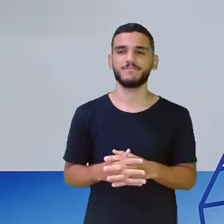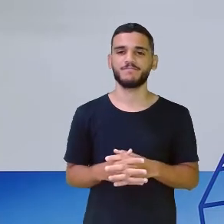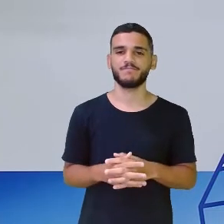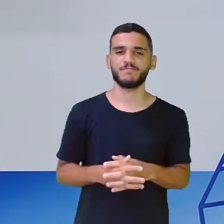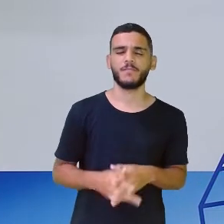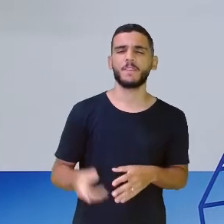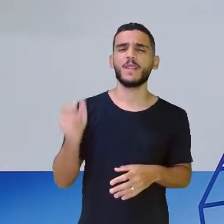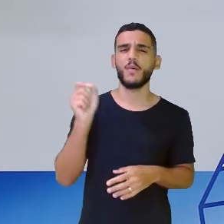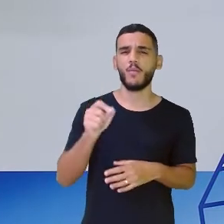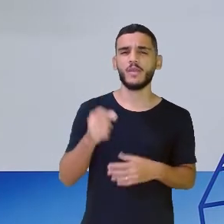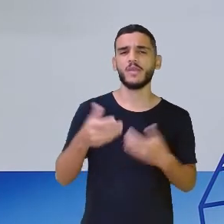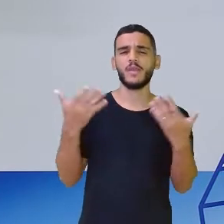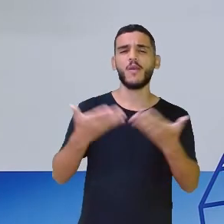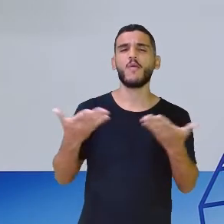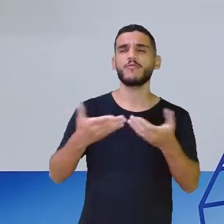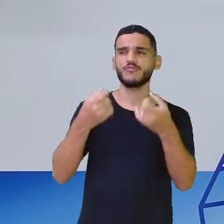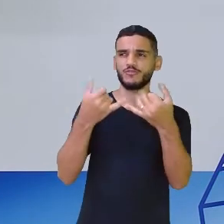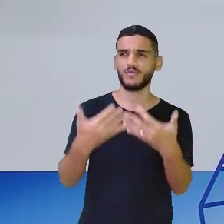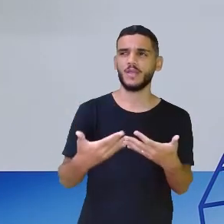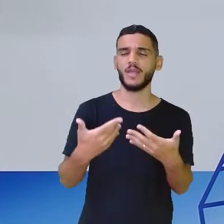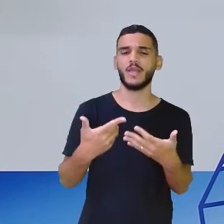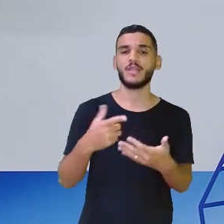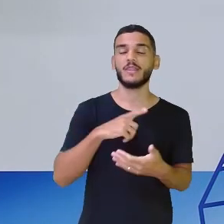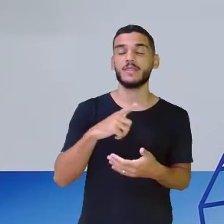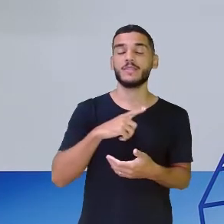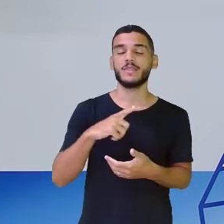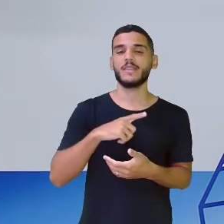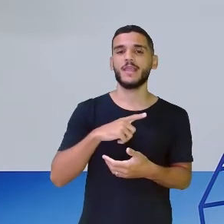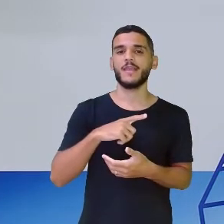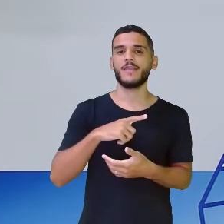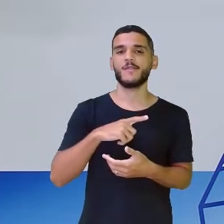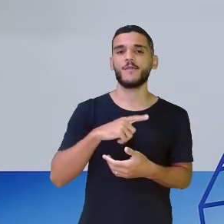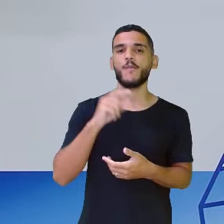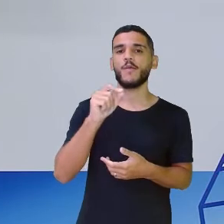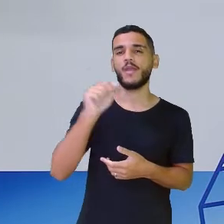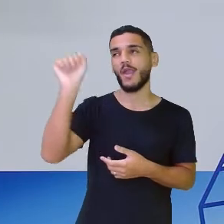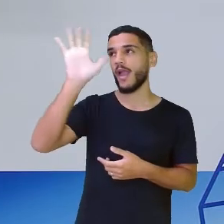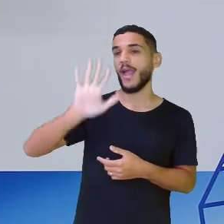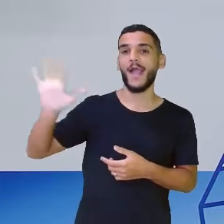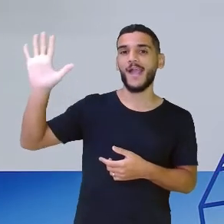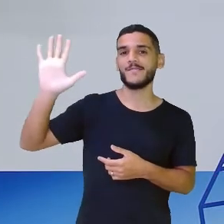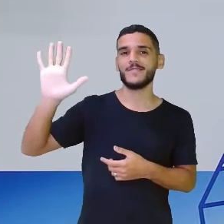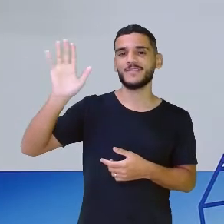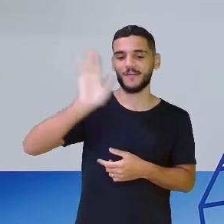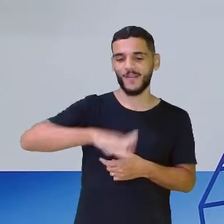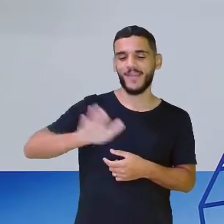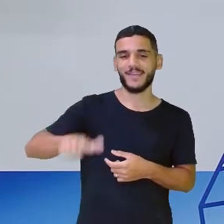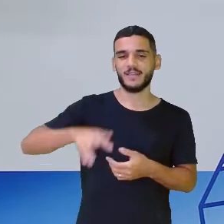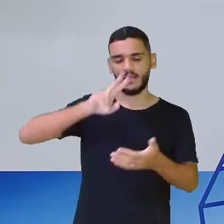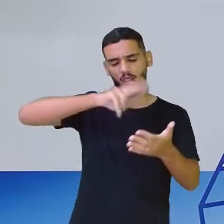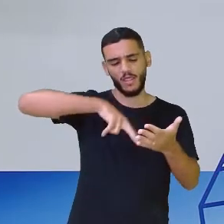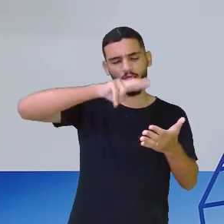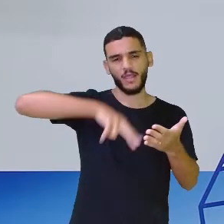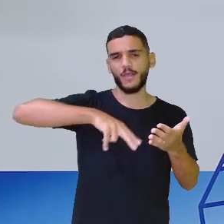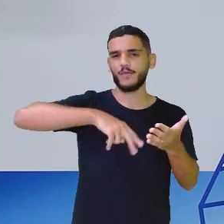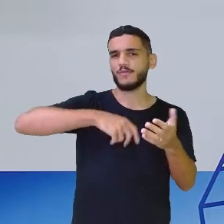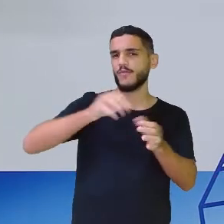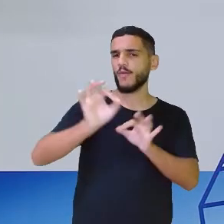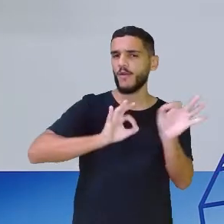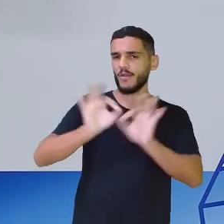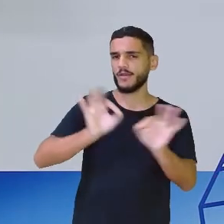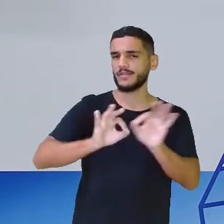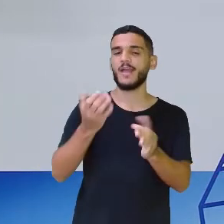o que é que eu vou falar hoje? Hoje já tenho aí a imagem de uma criança lendo. Então, se organiza que a aula